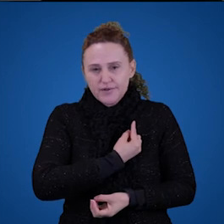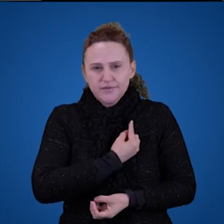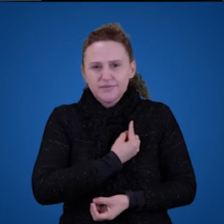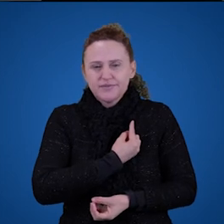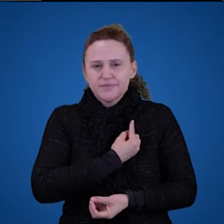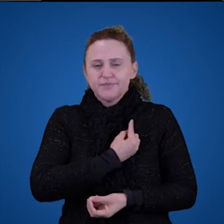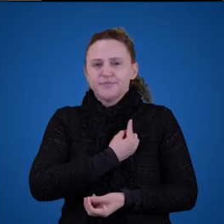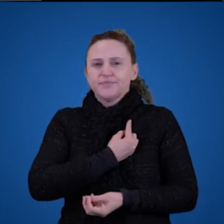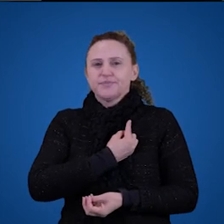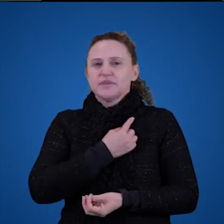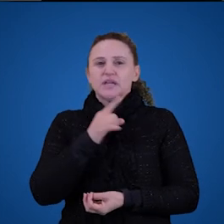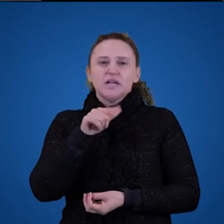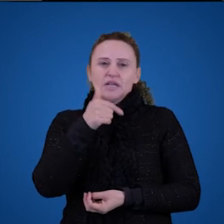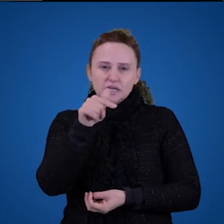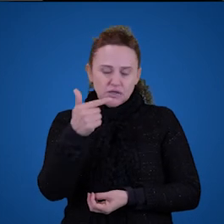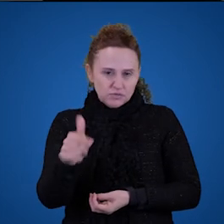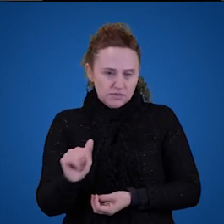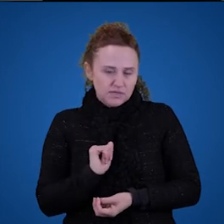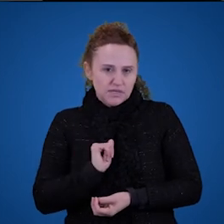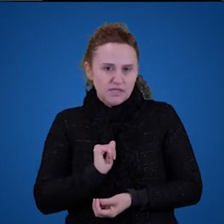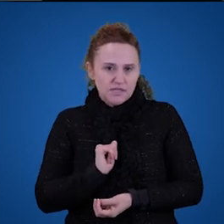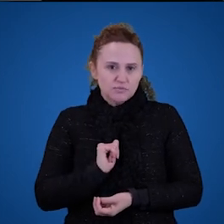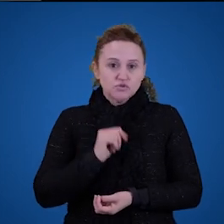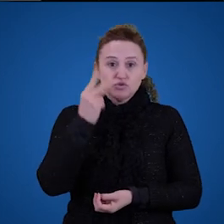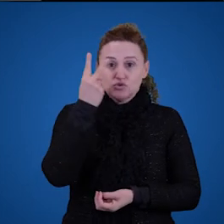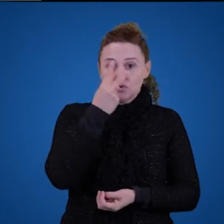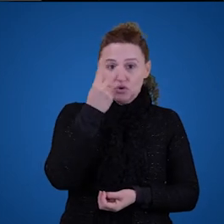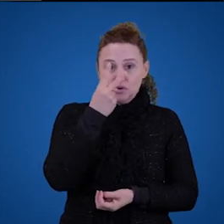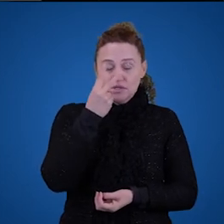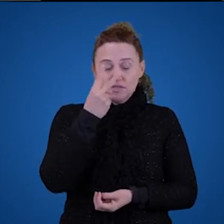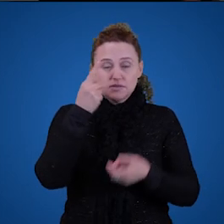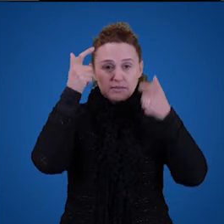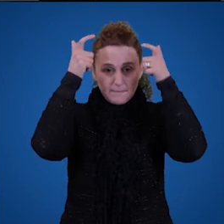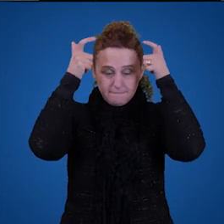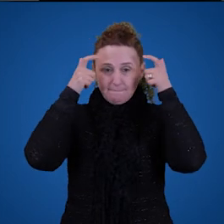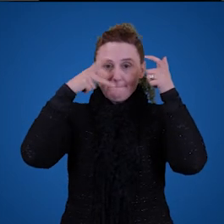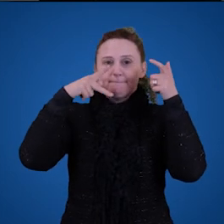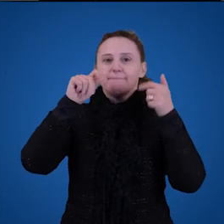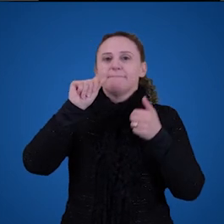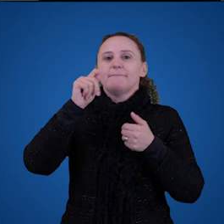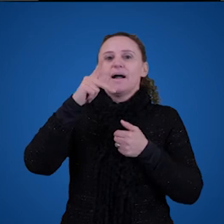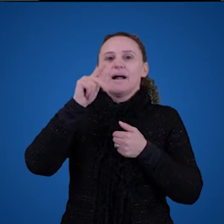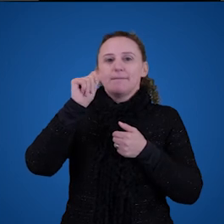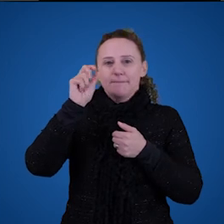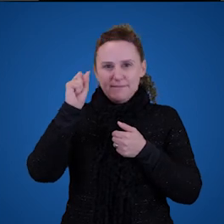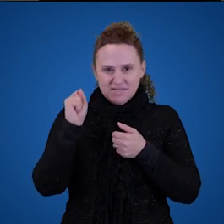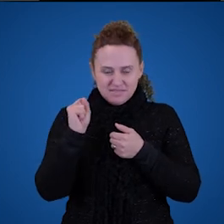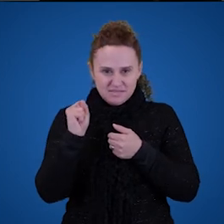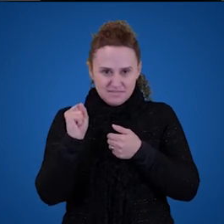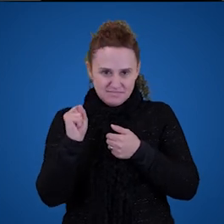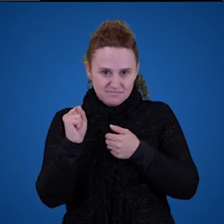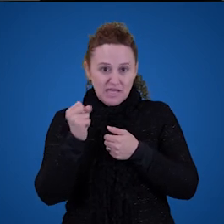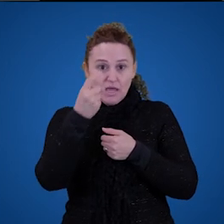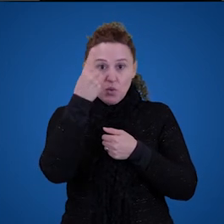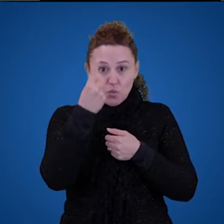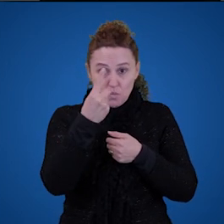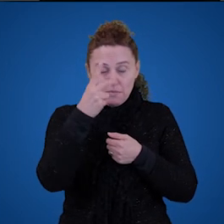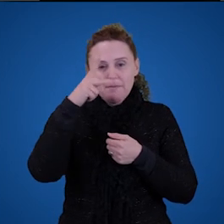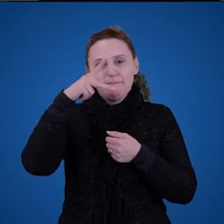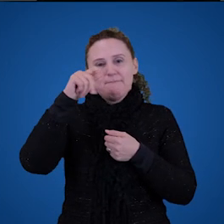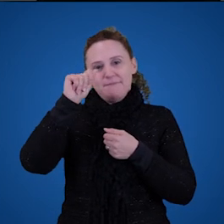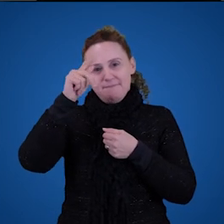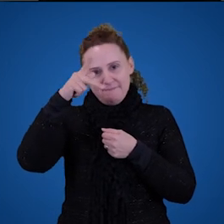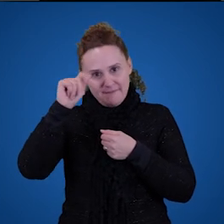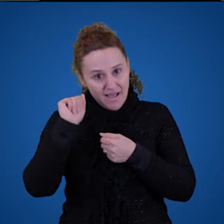dois papas. Nós temos um só. Por mais que um papa esteja aposentado, mas ele não é o papa de